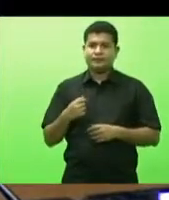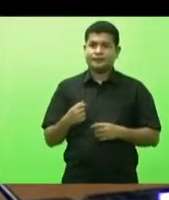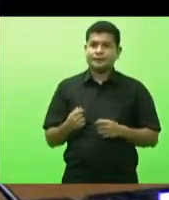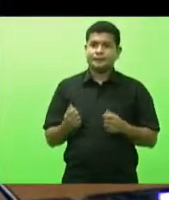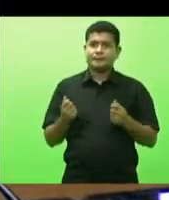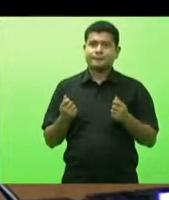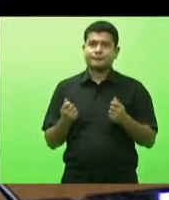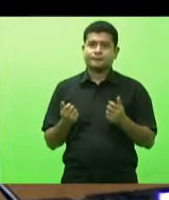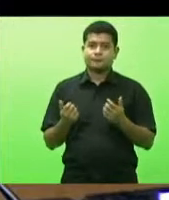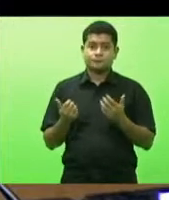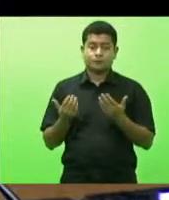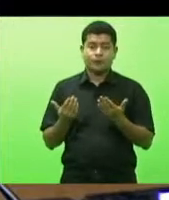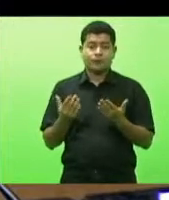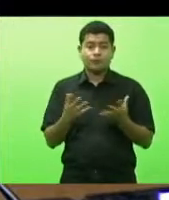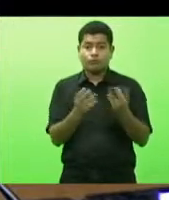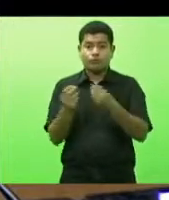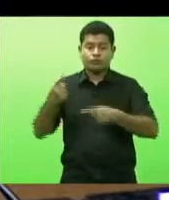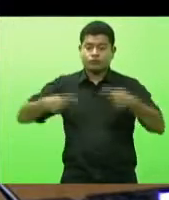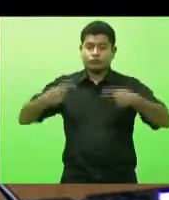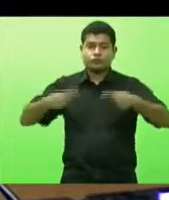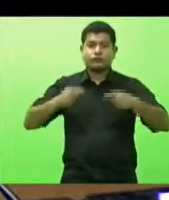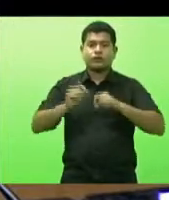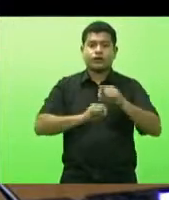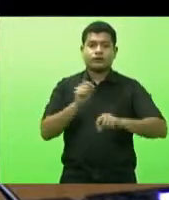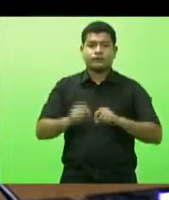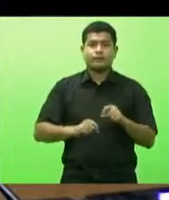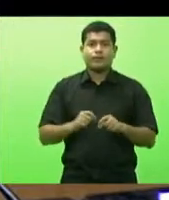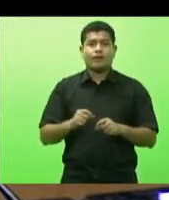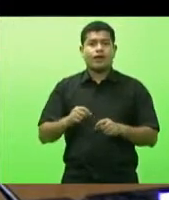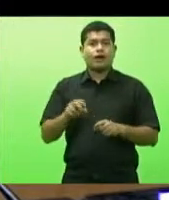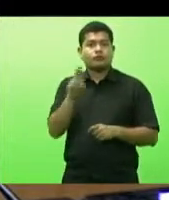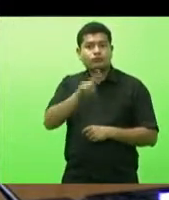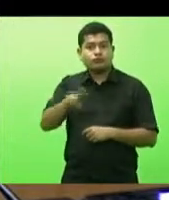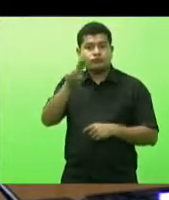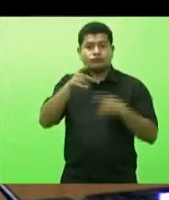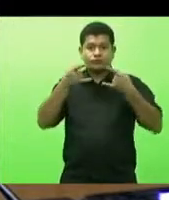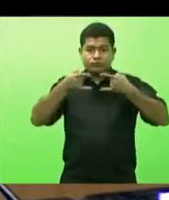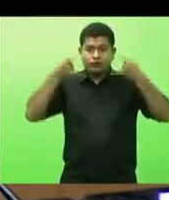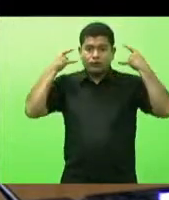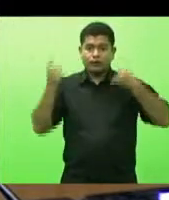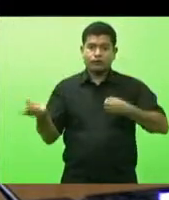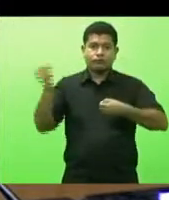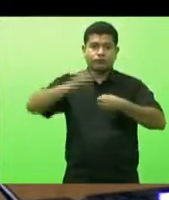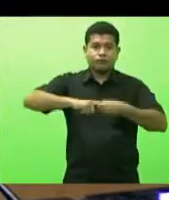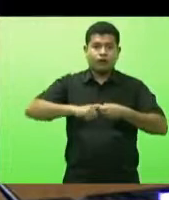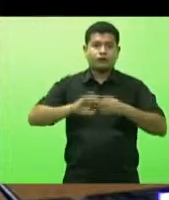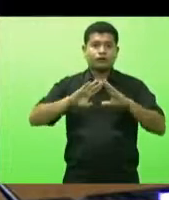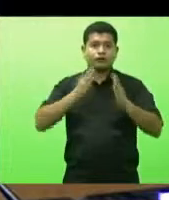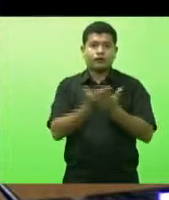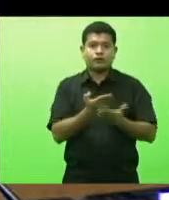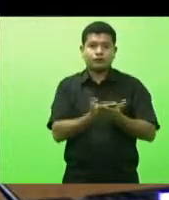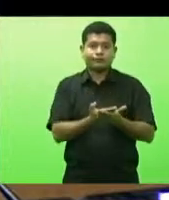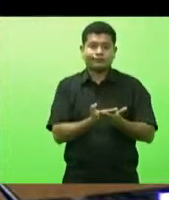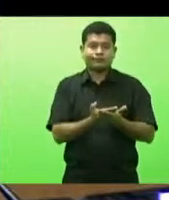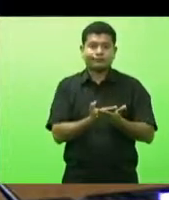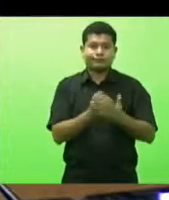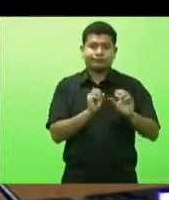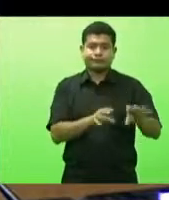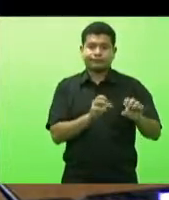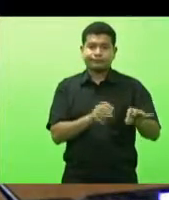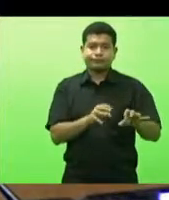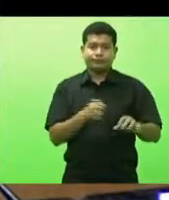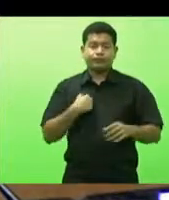e principalmente aqui no país que é a questão do uso de máscaras agora no retorno das aulas eu queria saber do secretário nós tínhamos aí